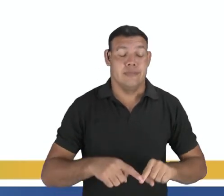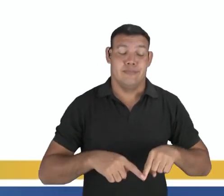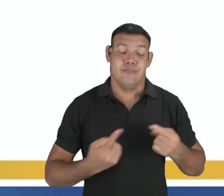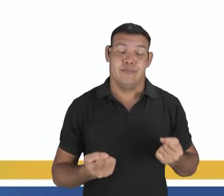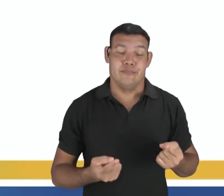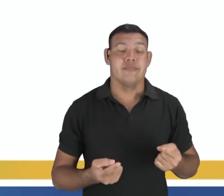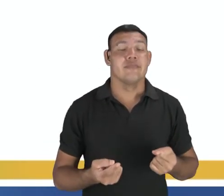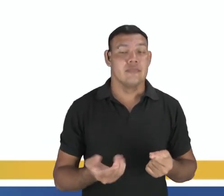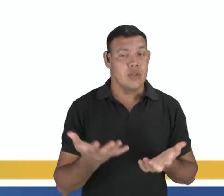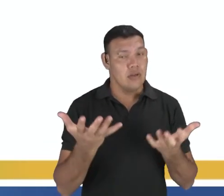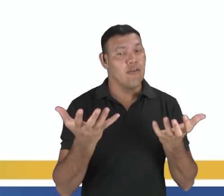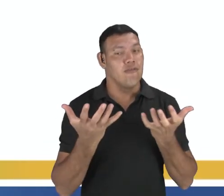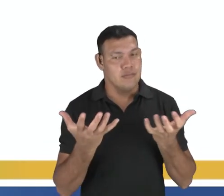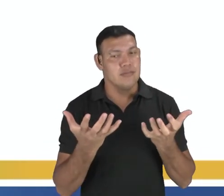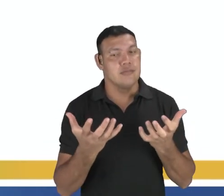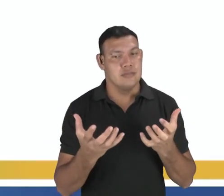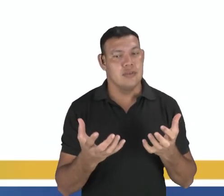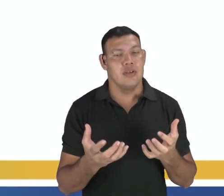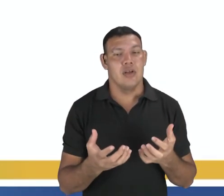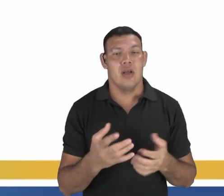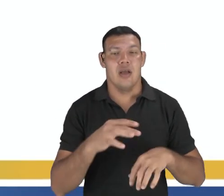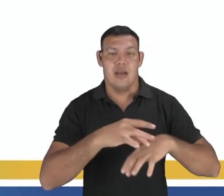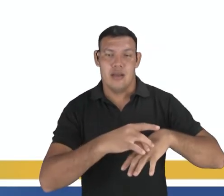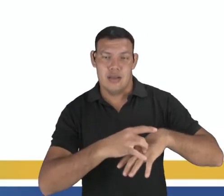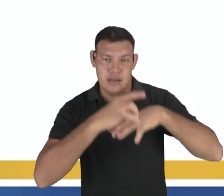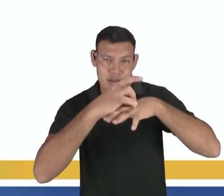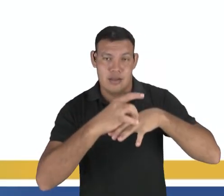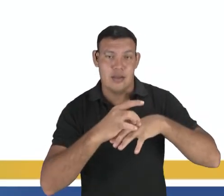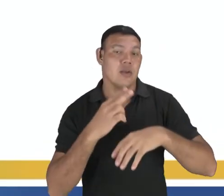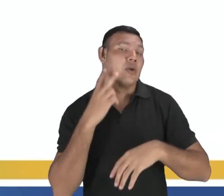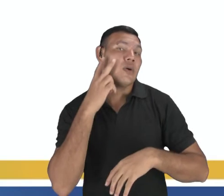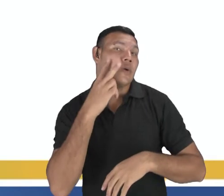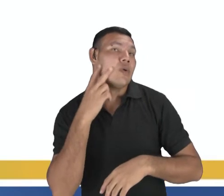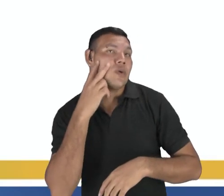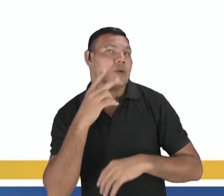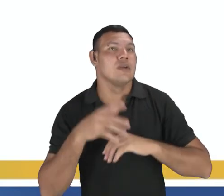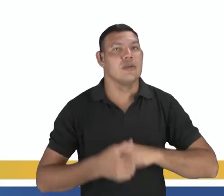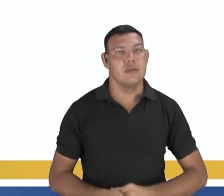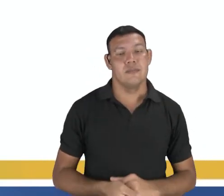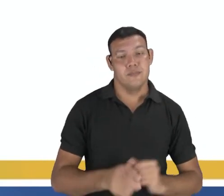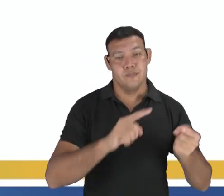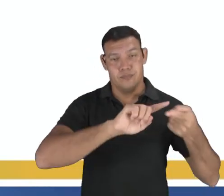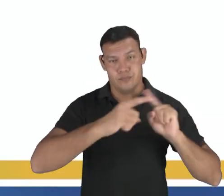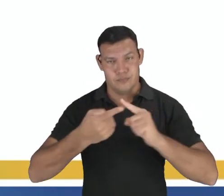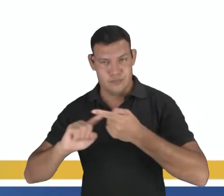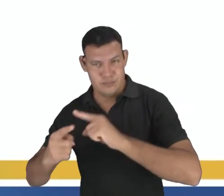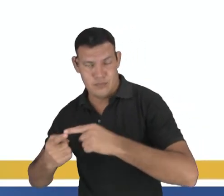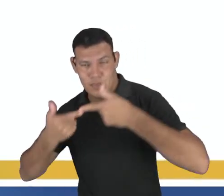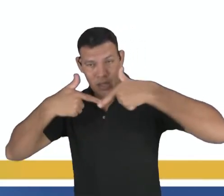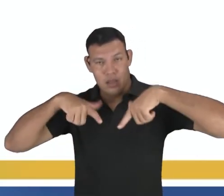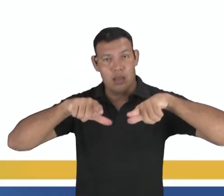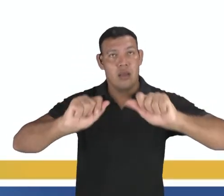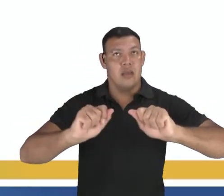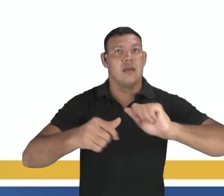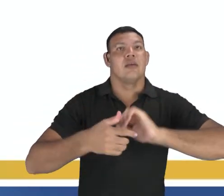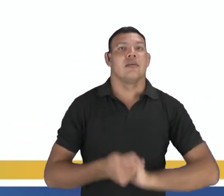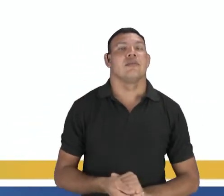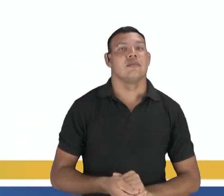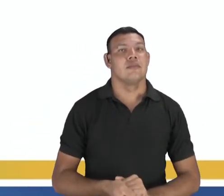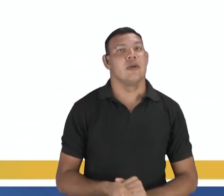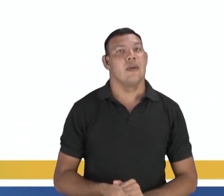eu prefiro costelas e vinho. Pergunta. As variações linguísticas permitem a